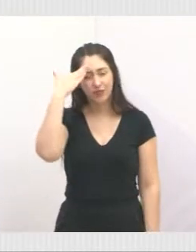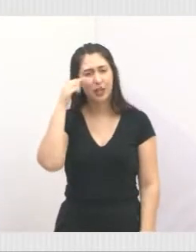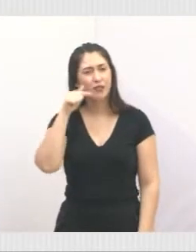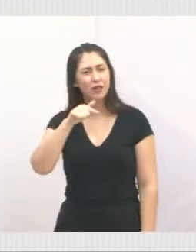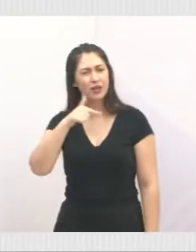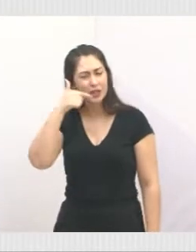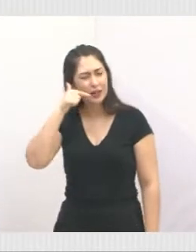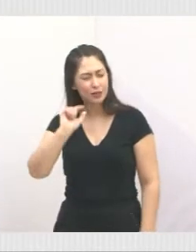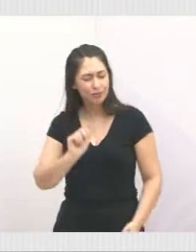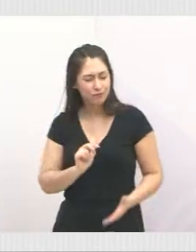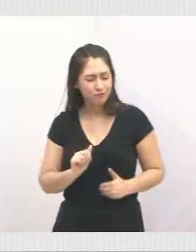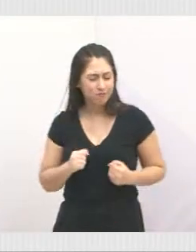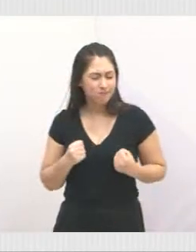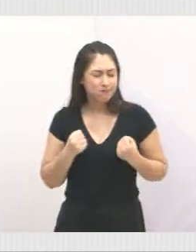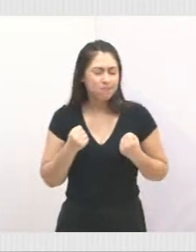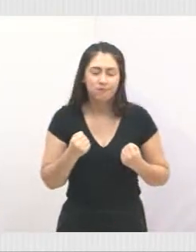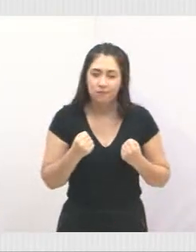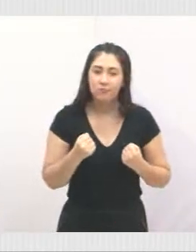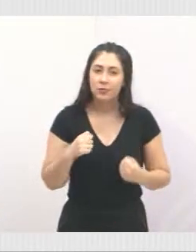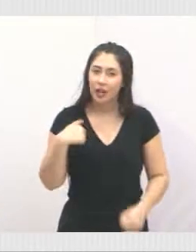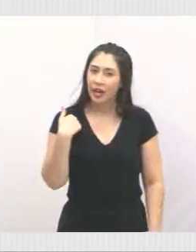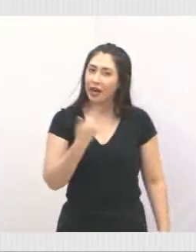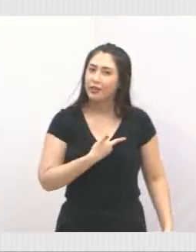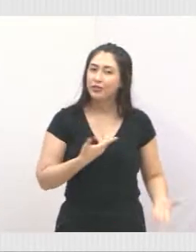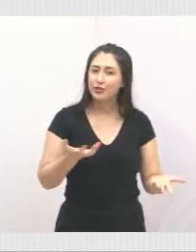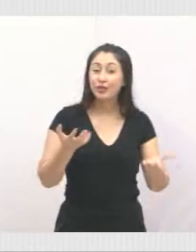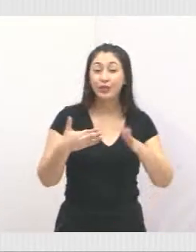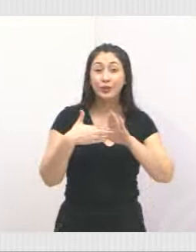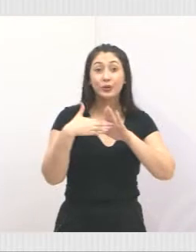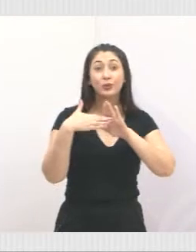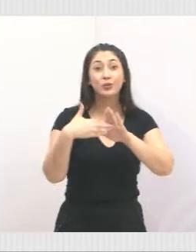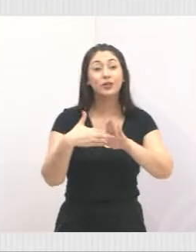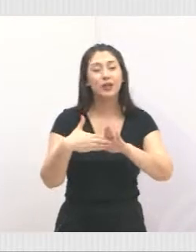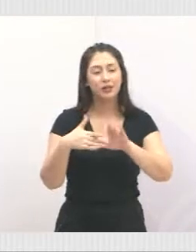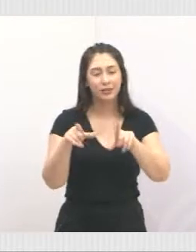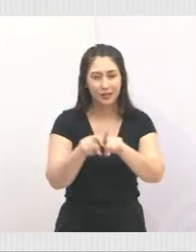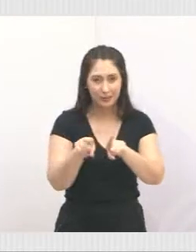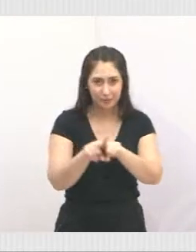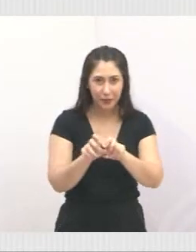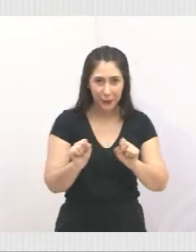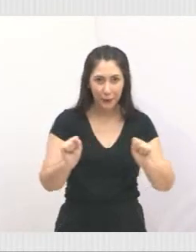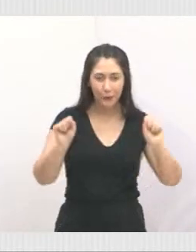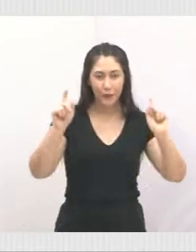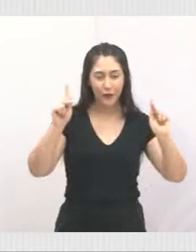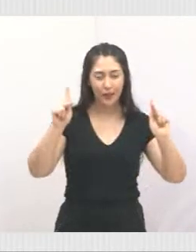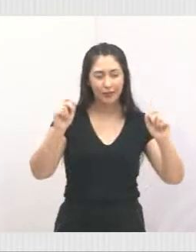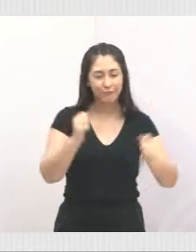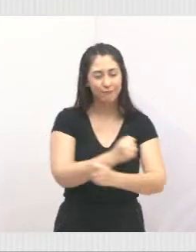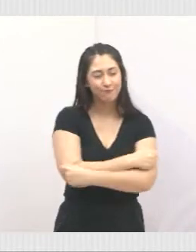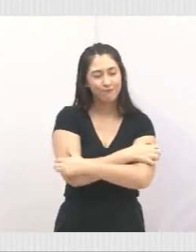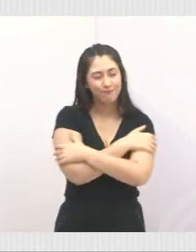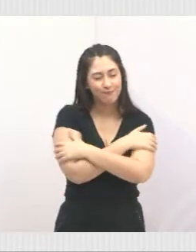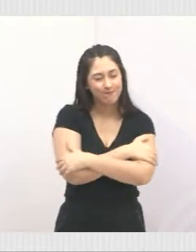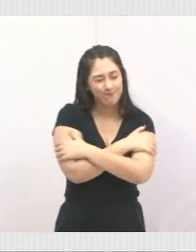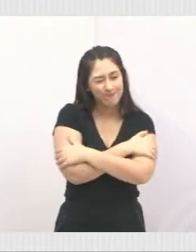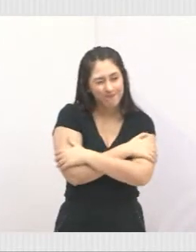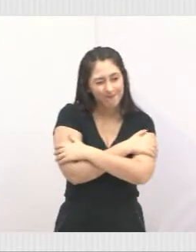superar. Estamos aqui para poder te ajudar e te auxiliar, ok? Um grande abraço para você.